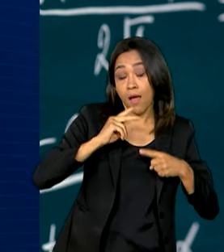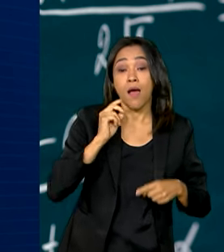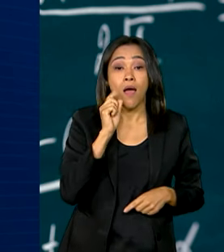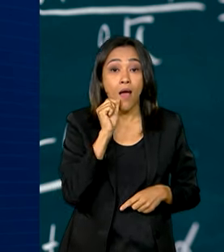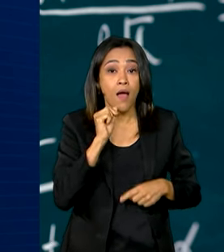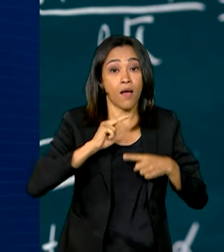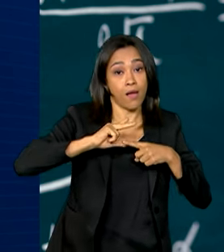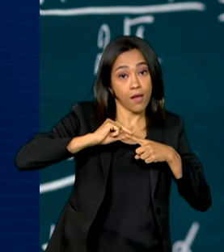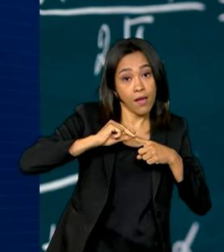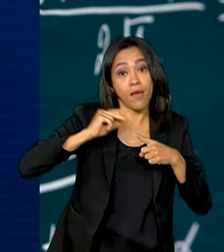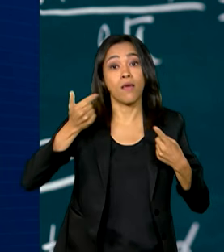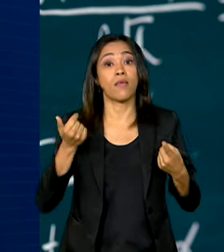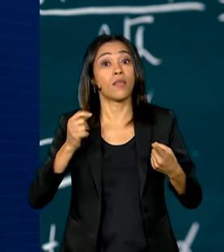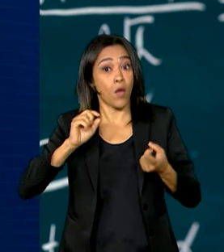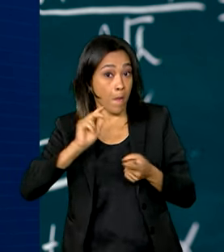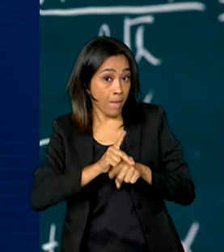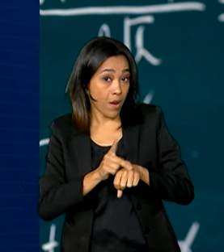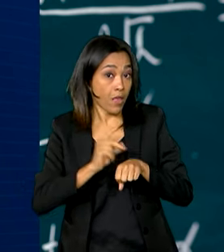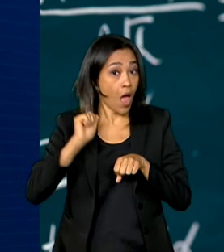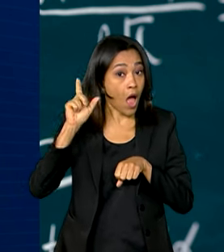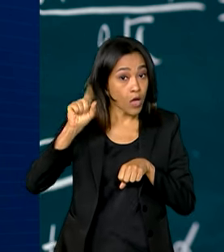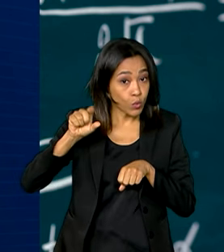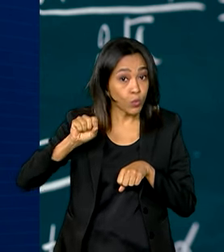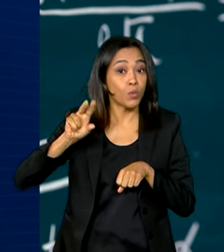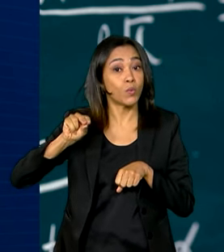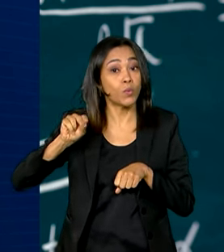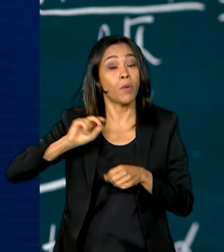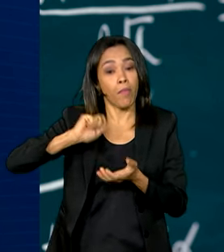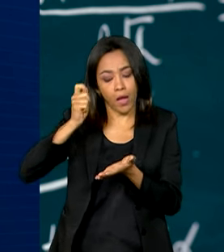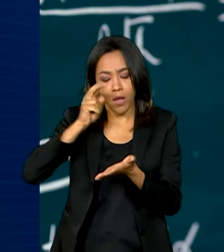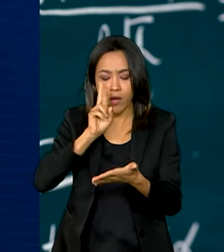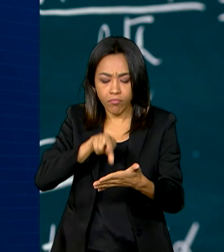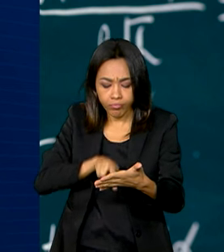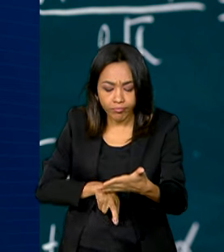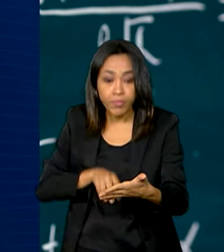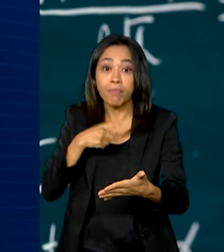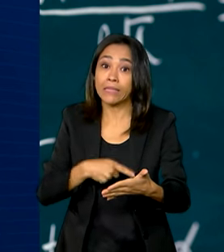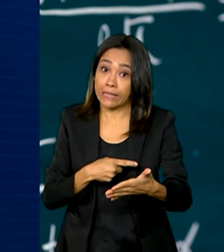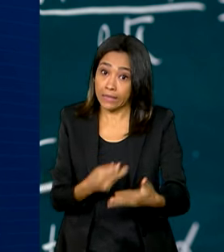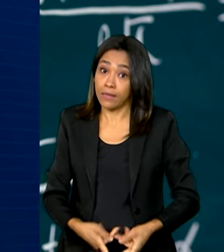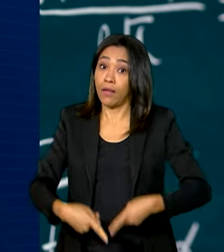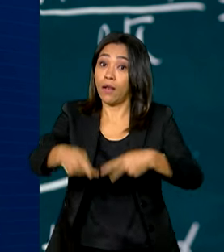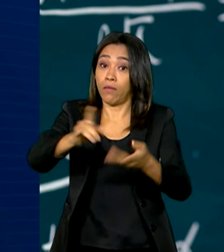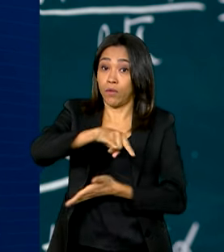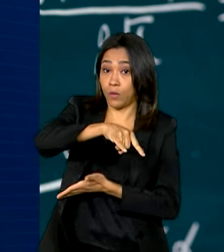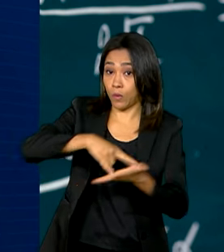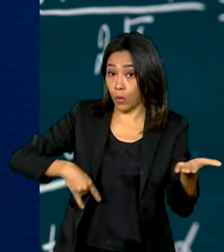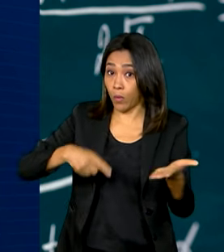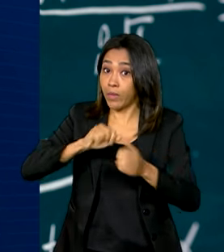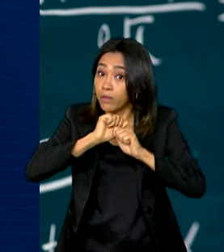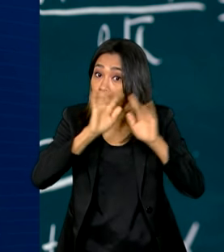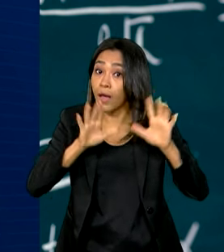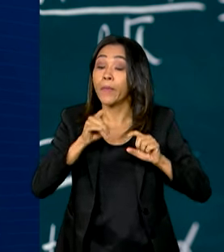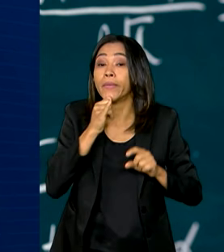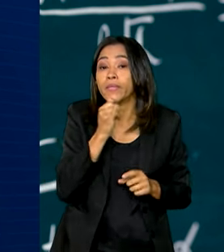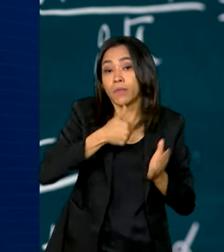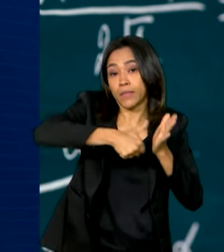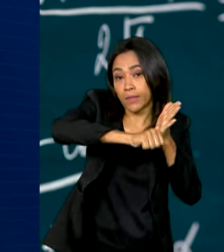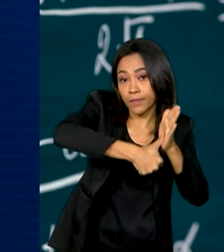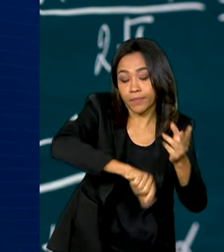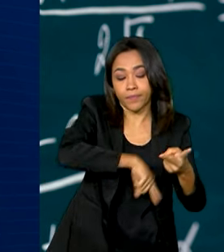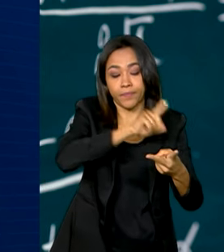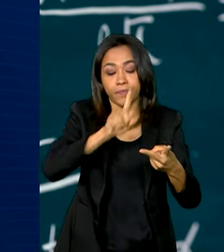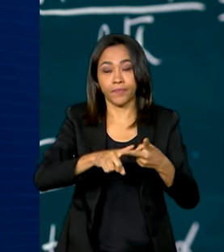azul ou preta para resolver o exame. E é preciso levar documento de identificação legível, como carteira de identidade,